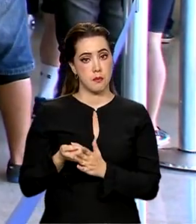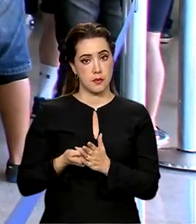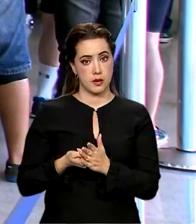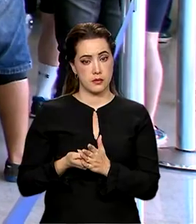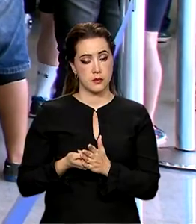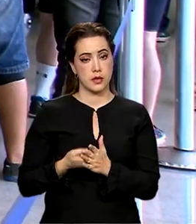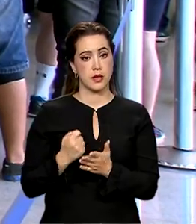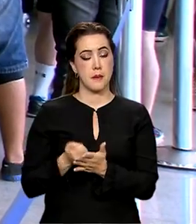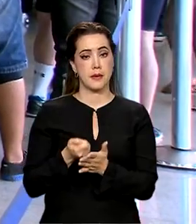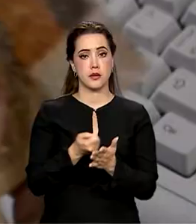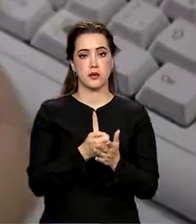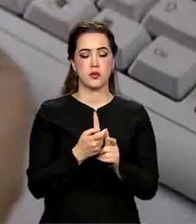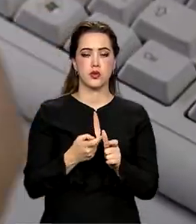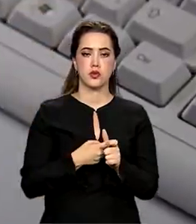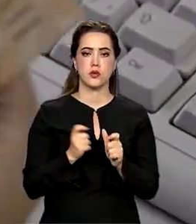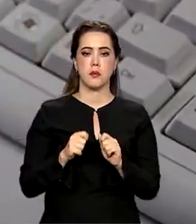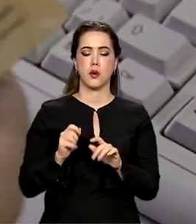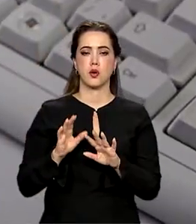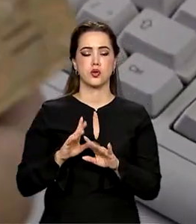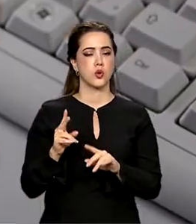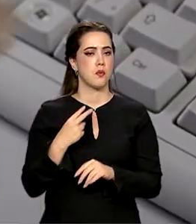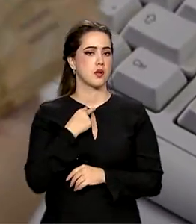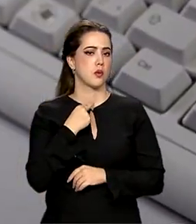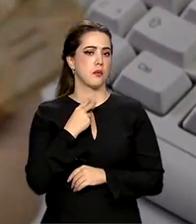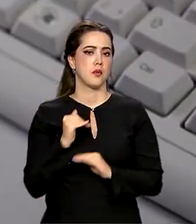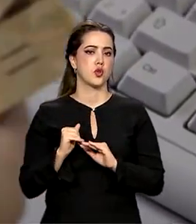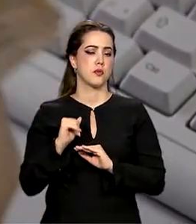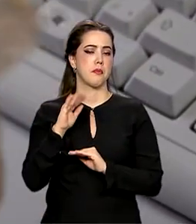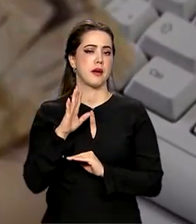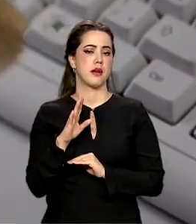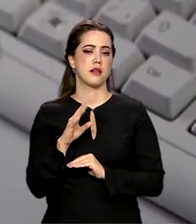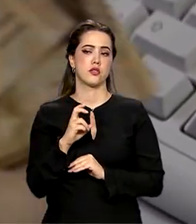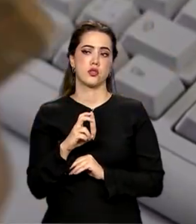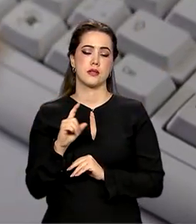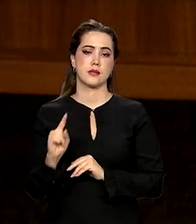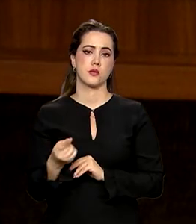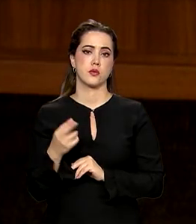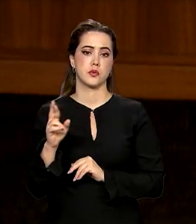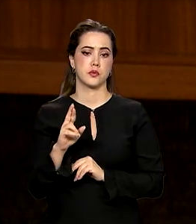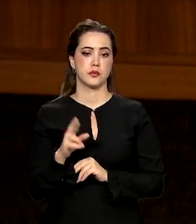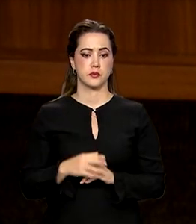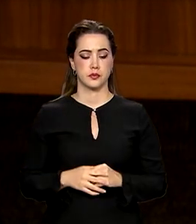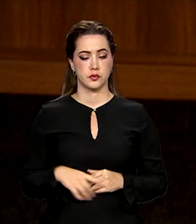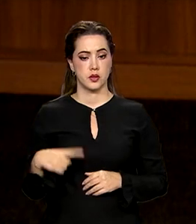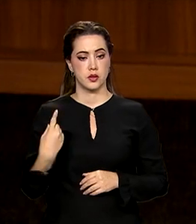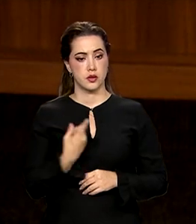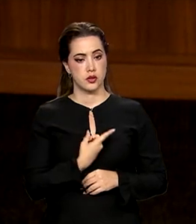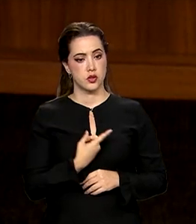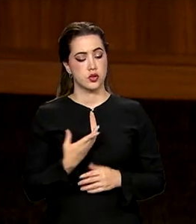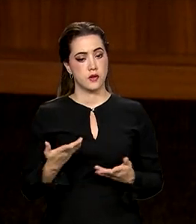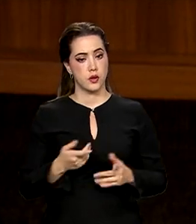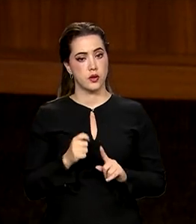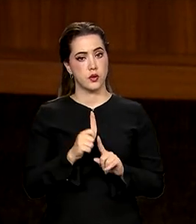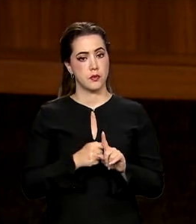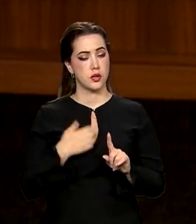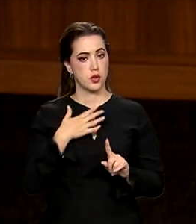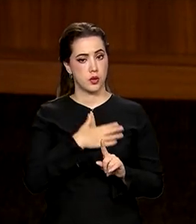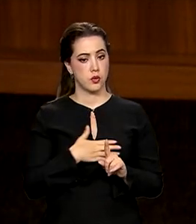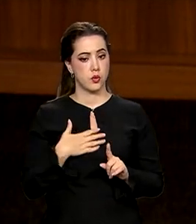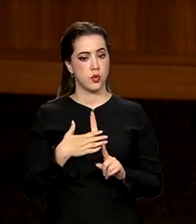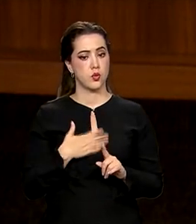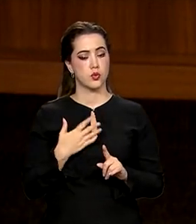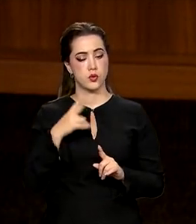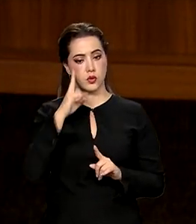poderão ser renegociadas não podem ultrapassar a 5 mil reais. Nós vamos agora, no mês de agosto, fazer um